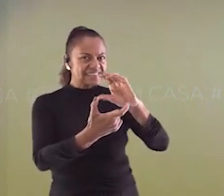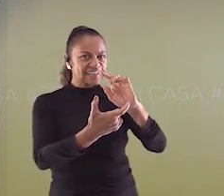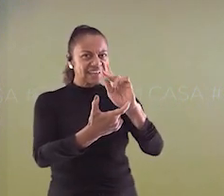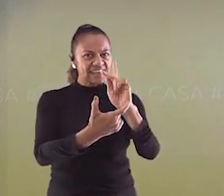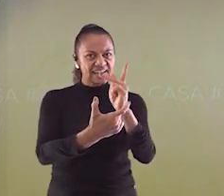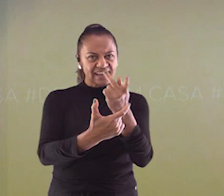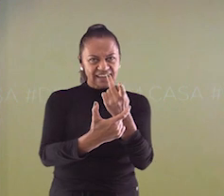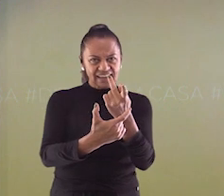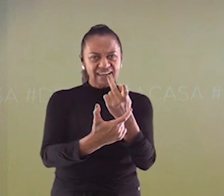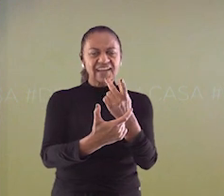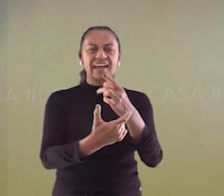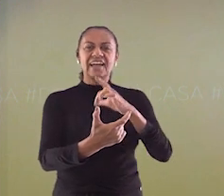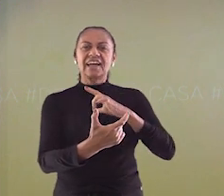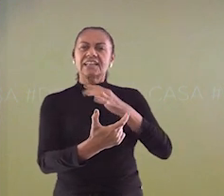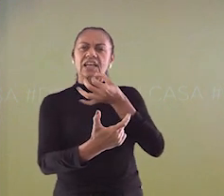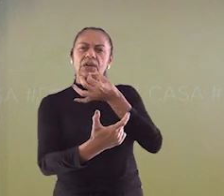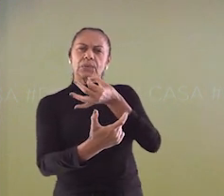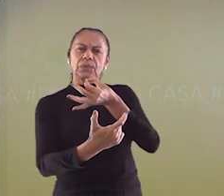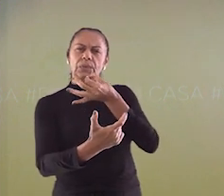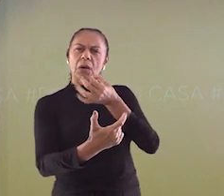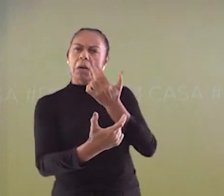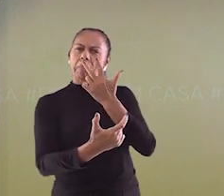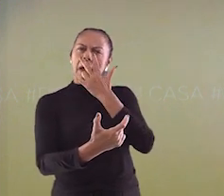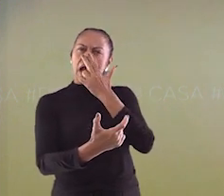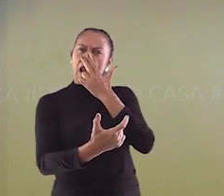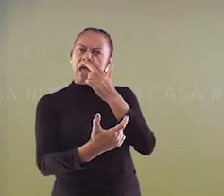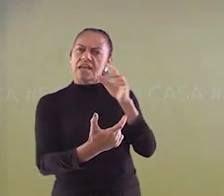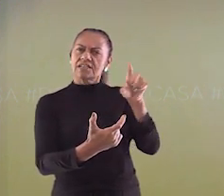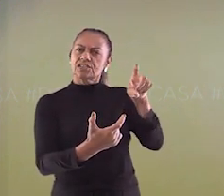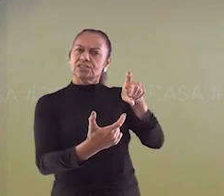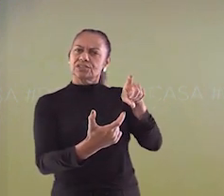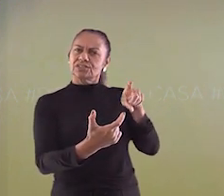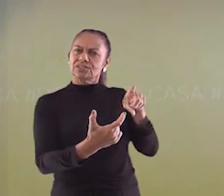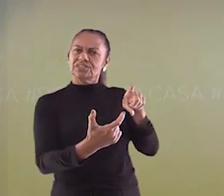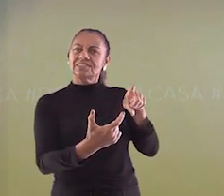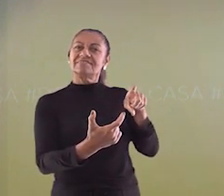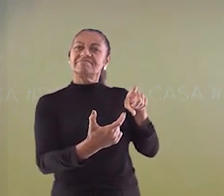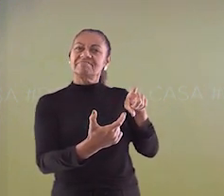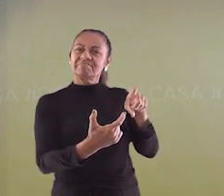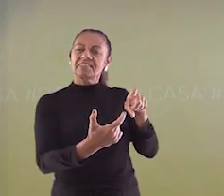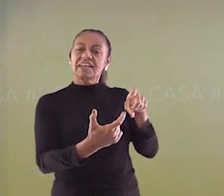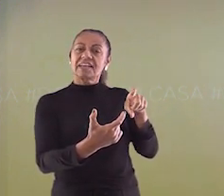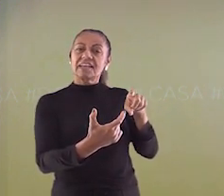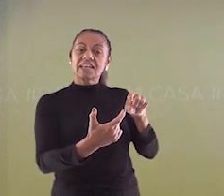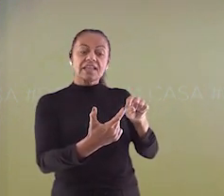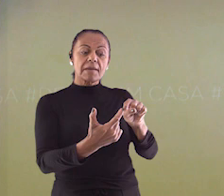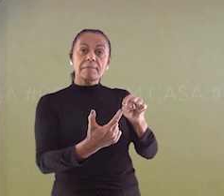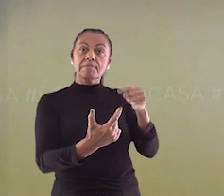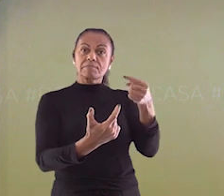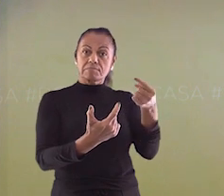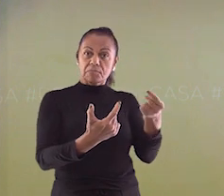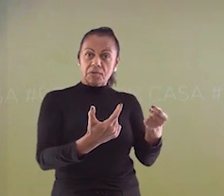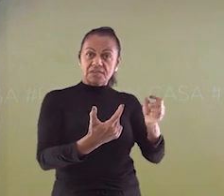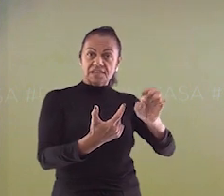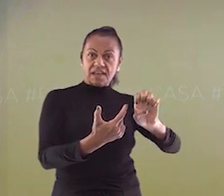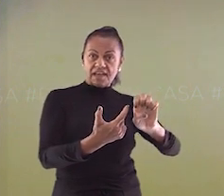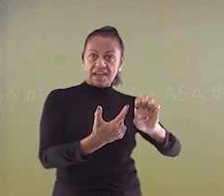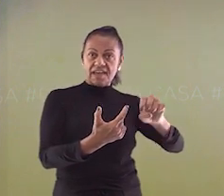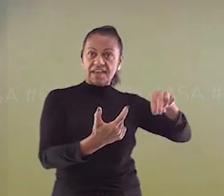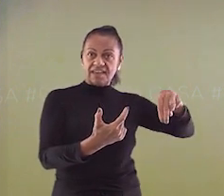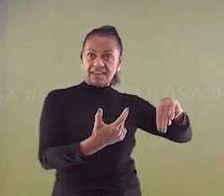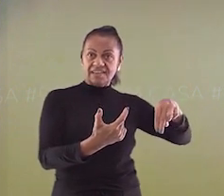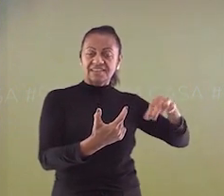da palavra ENCHENTE têm som de X e vêm seguida das